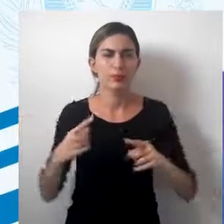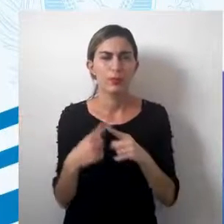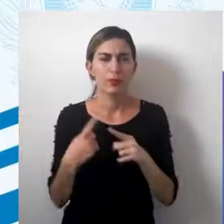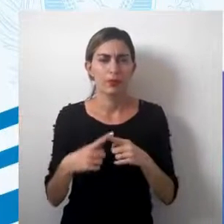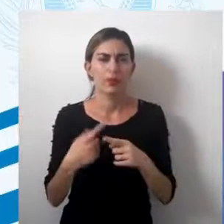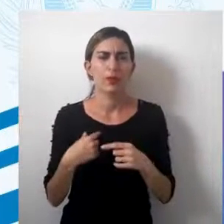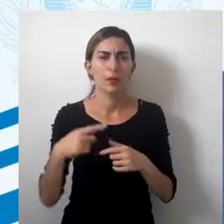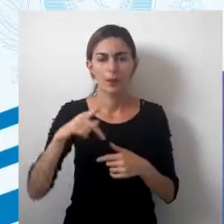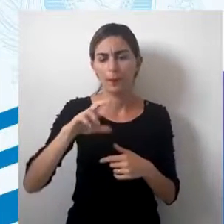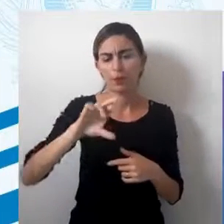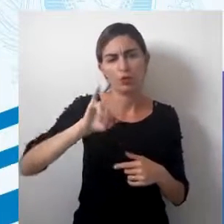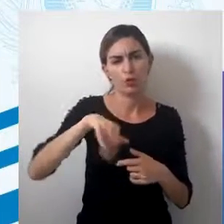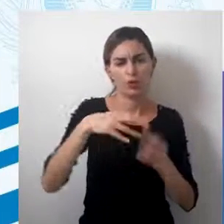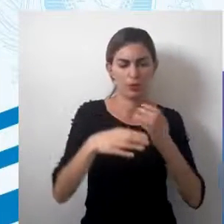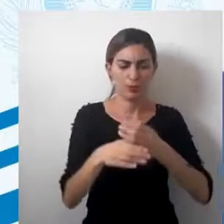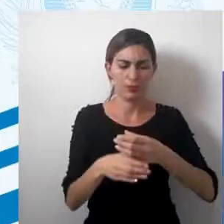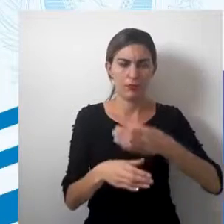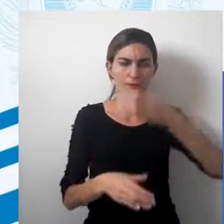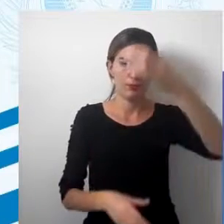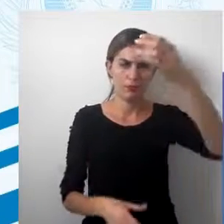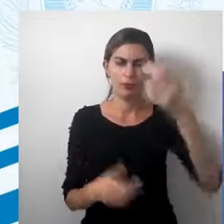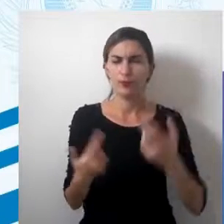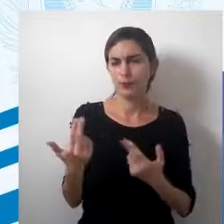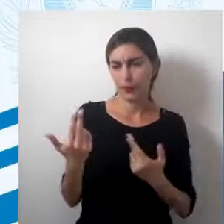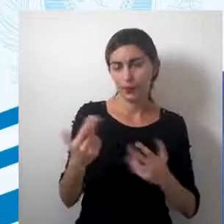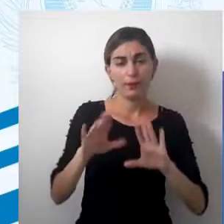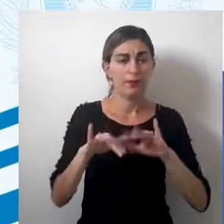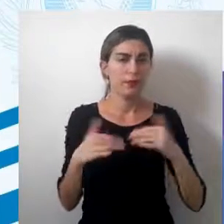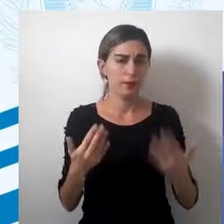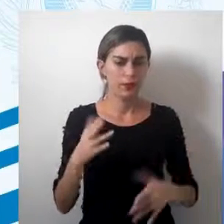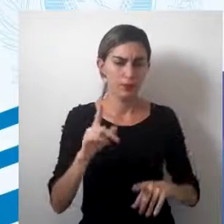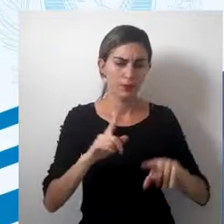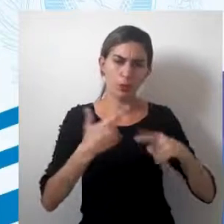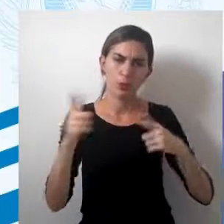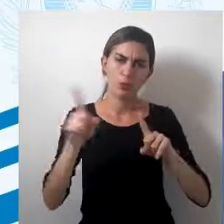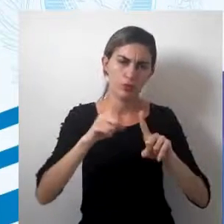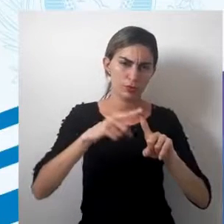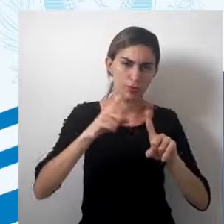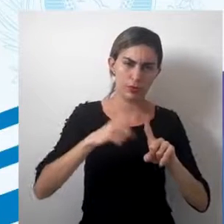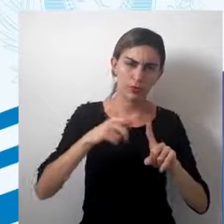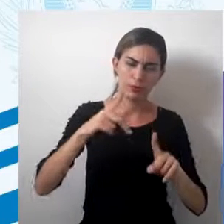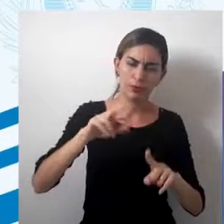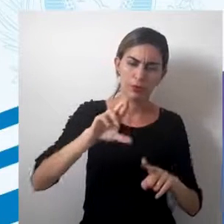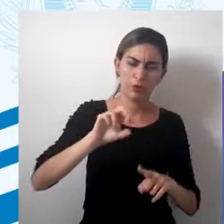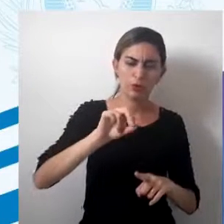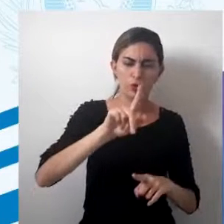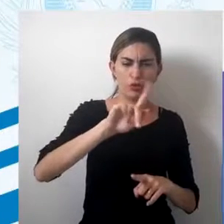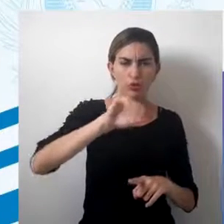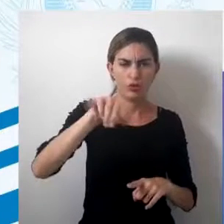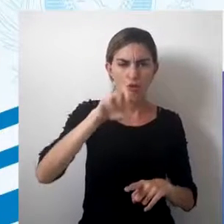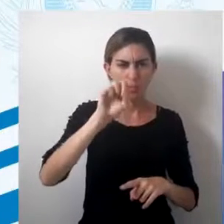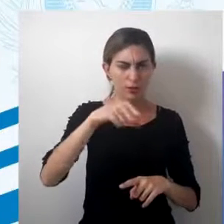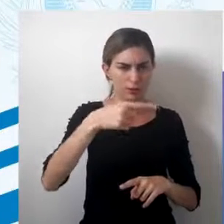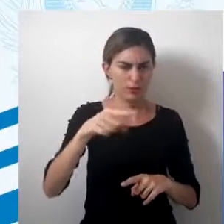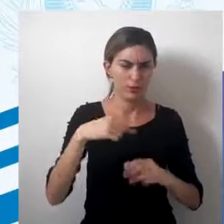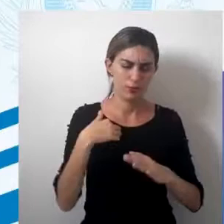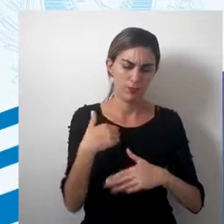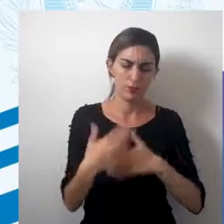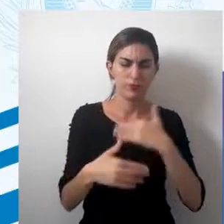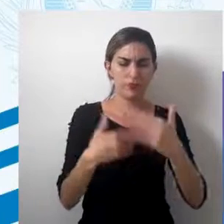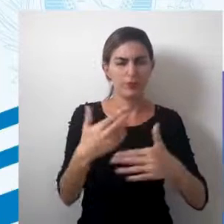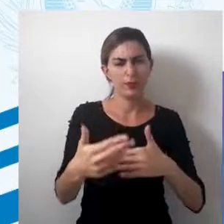portanto, é uma projeção cilíndrica e equivalente. Então, vários outros tipos de projeção foram sendo